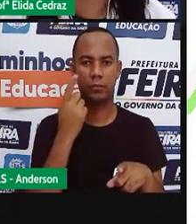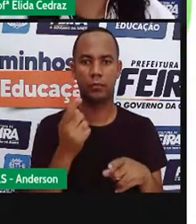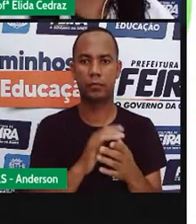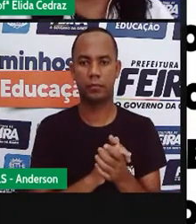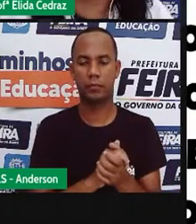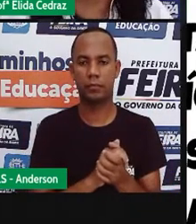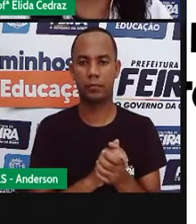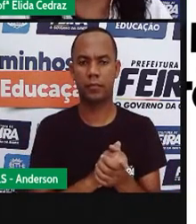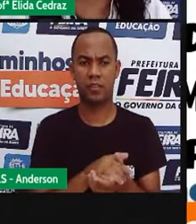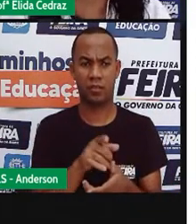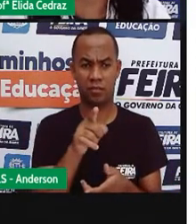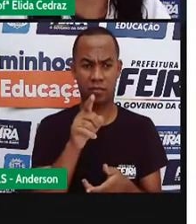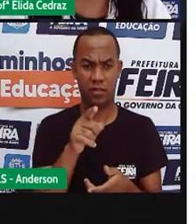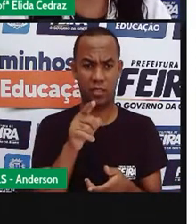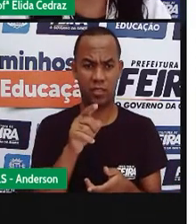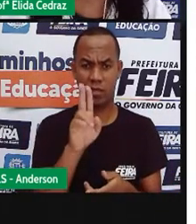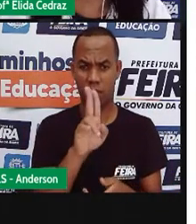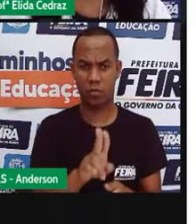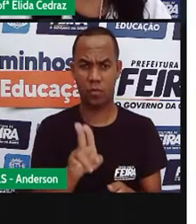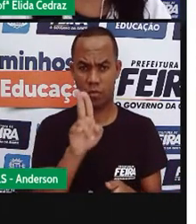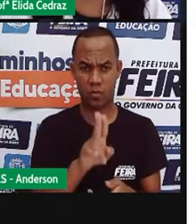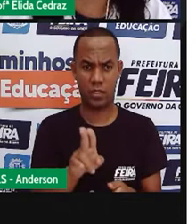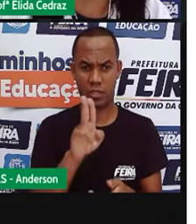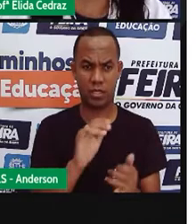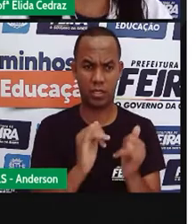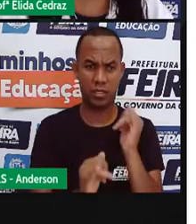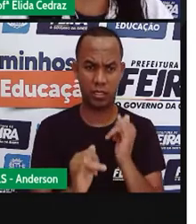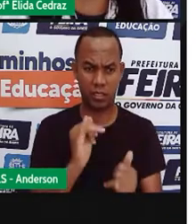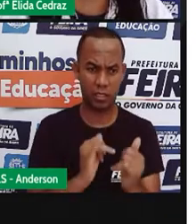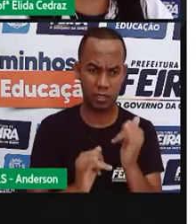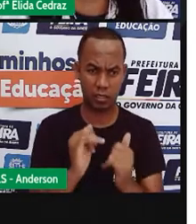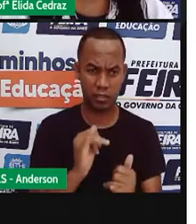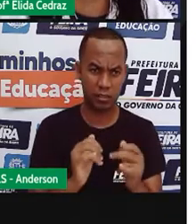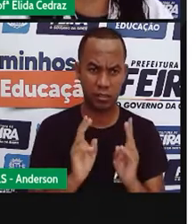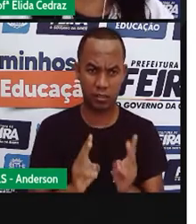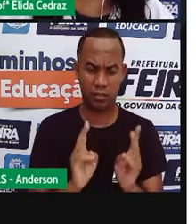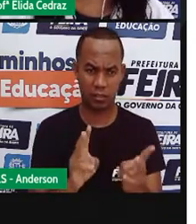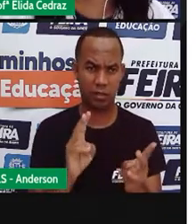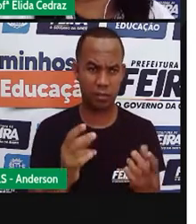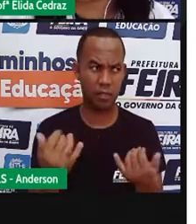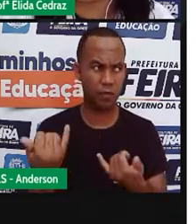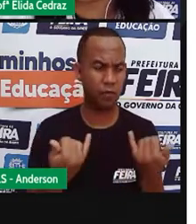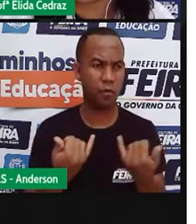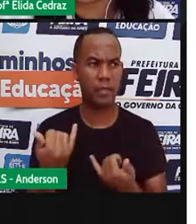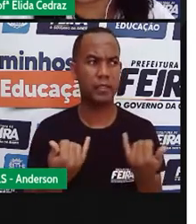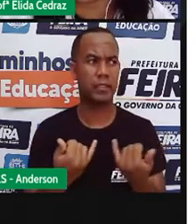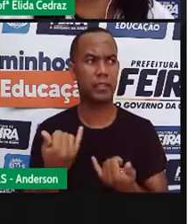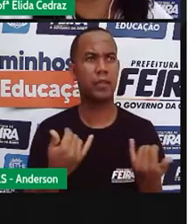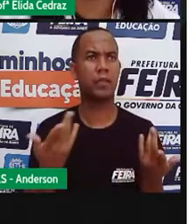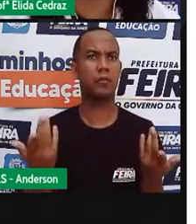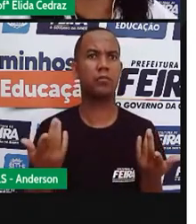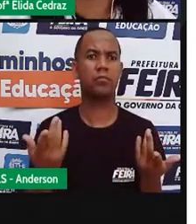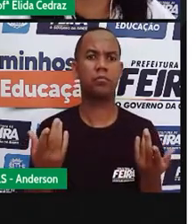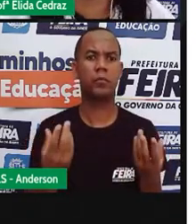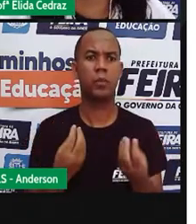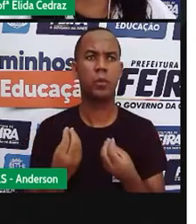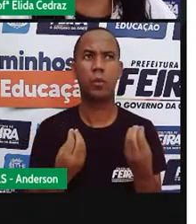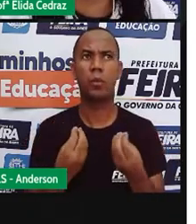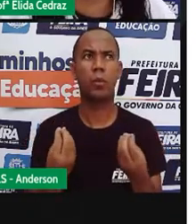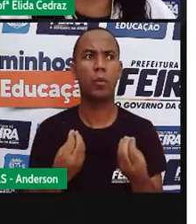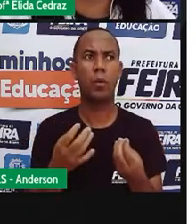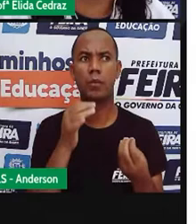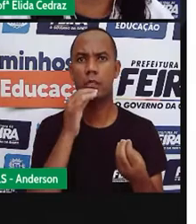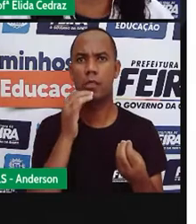Você costuma utilizar a internet como um meio de obter uma informação ou acessar uma notícia? Tipo,